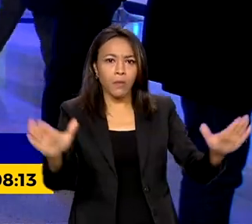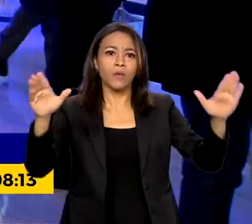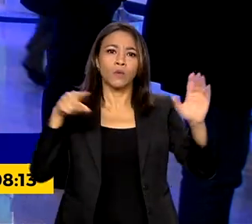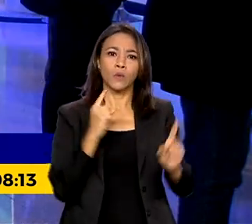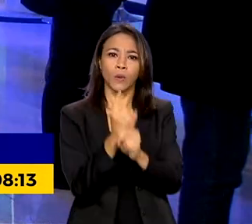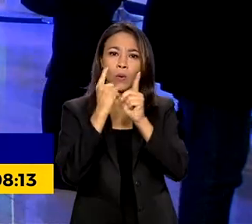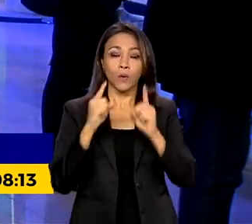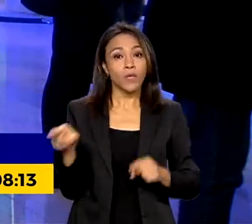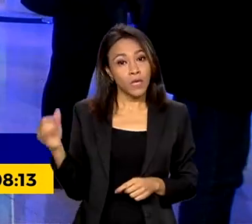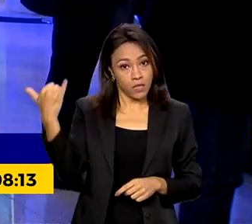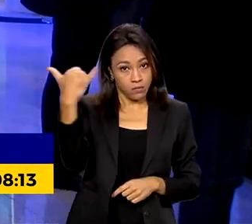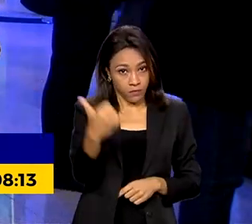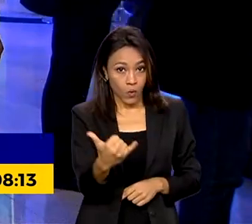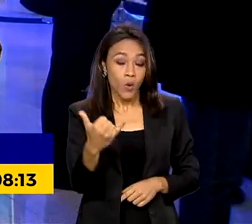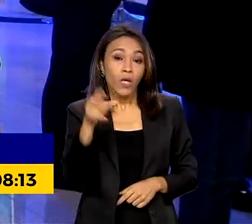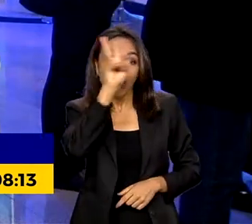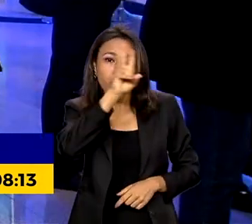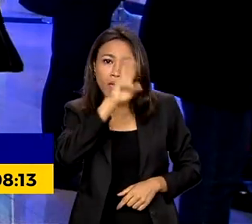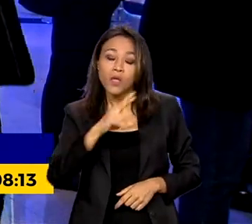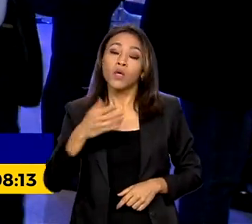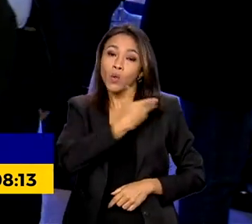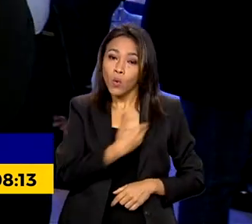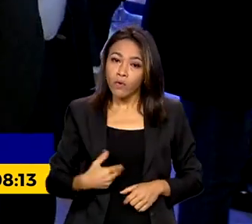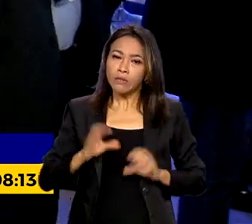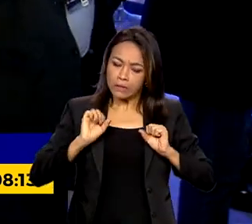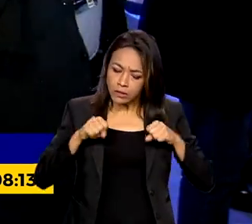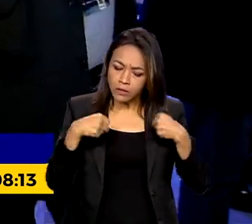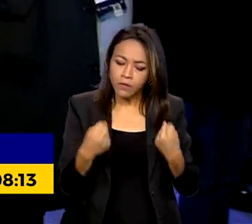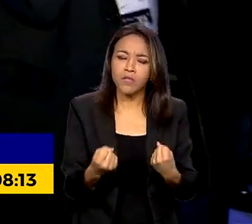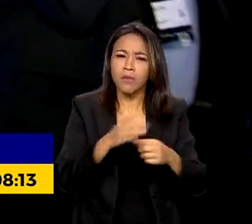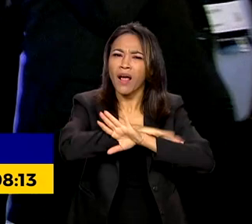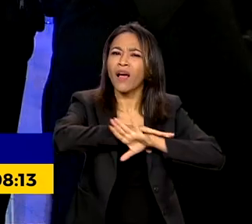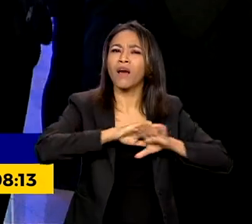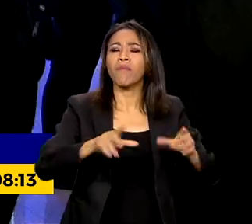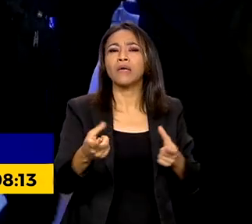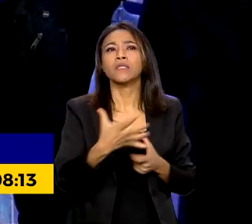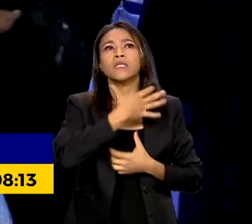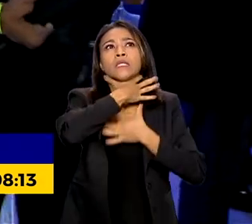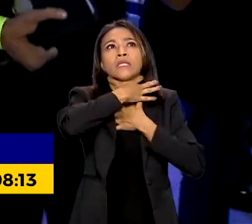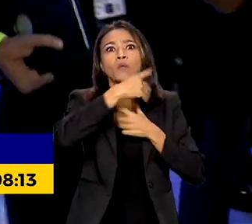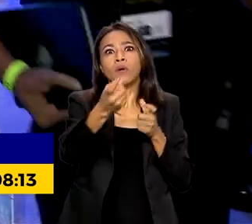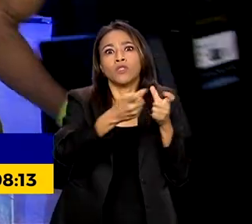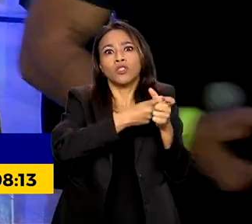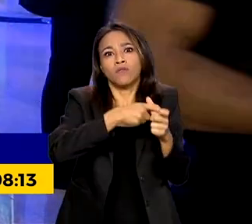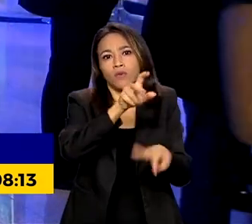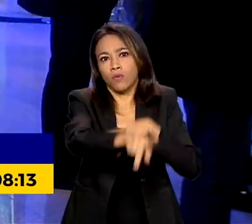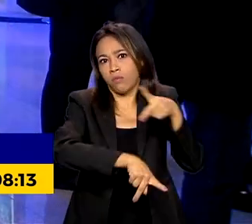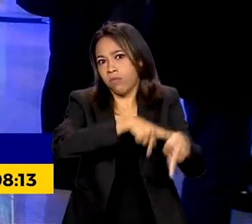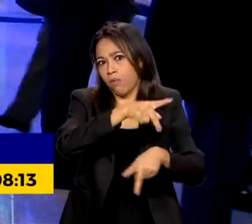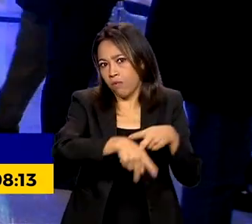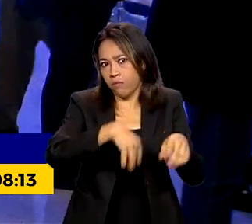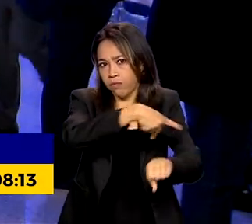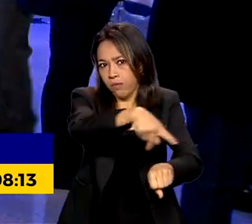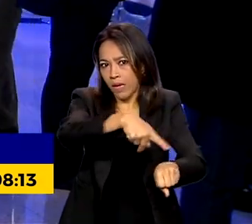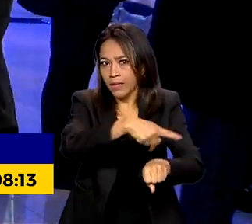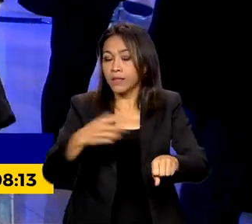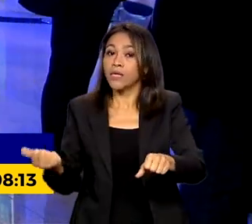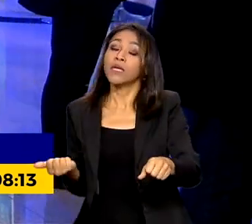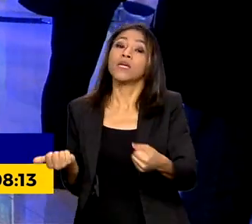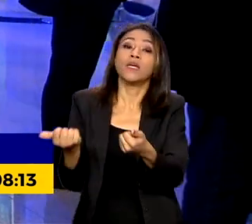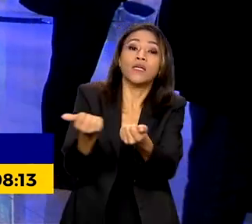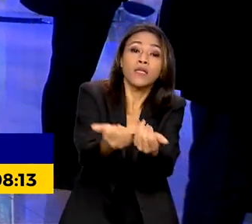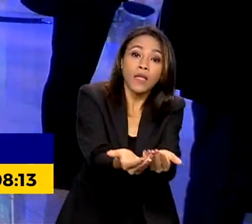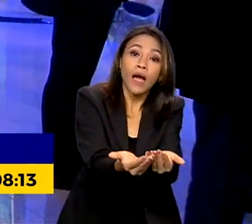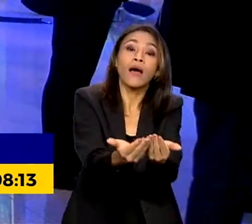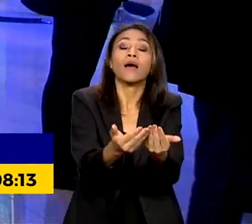lembrou que o governo vem se esforçando para acabar com o endividamento da população do país e devolver a cerca de 70 milhões